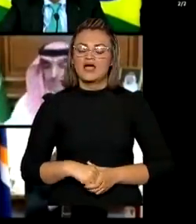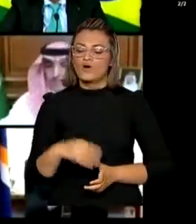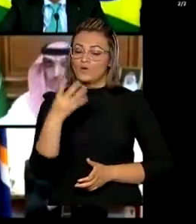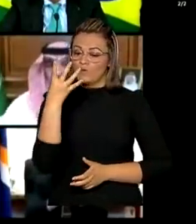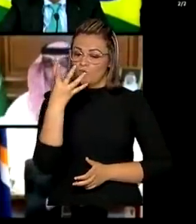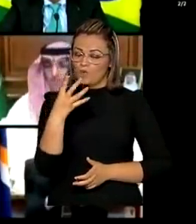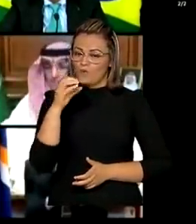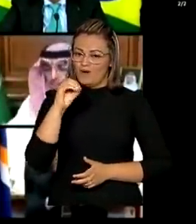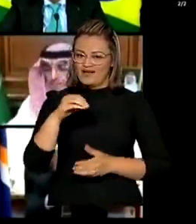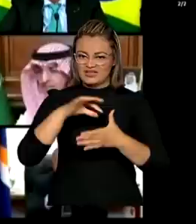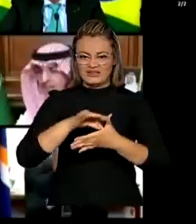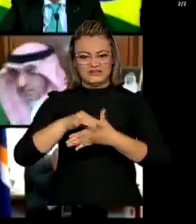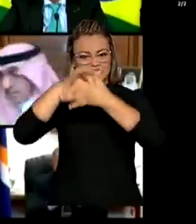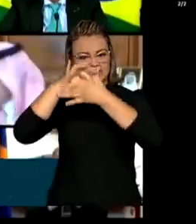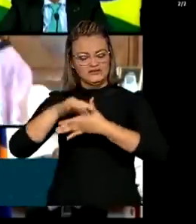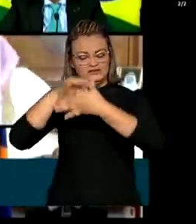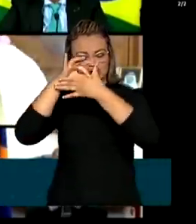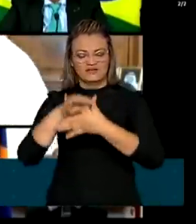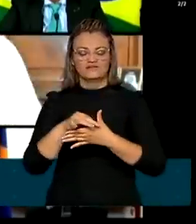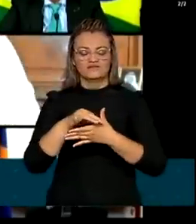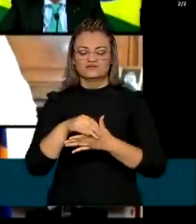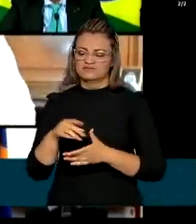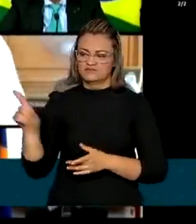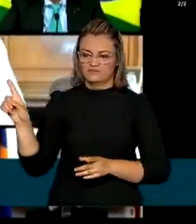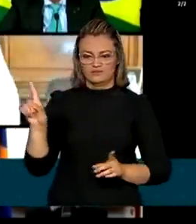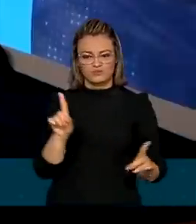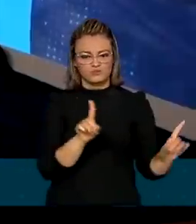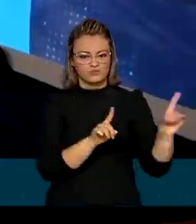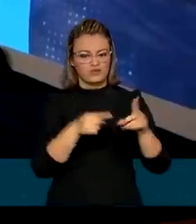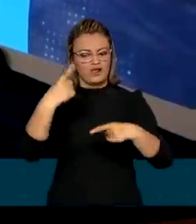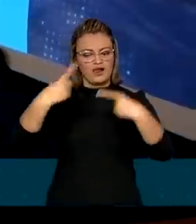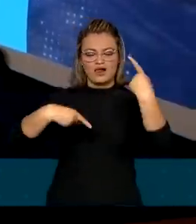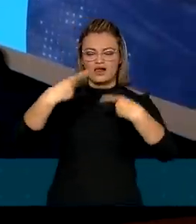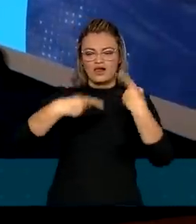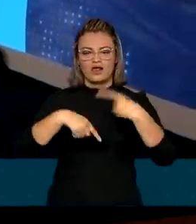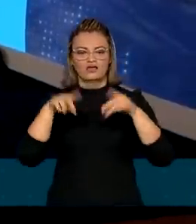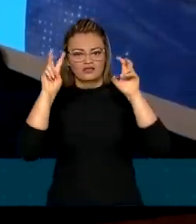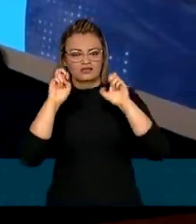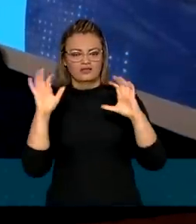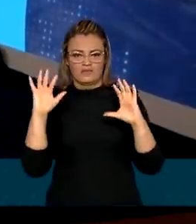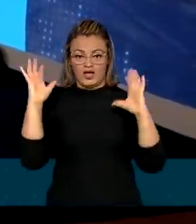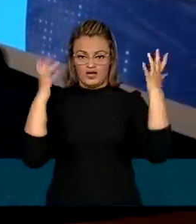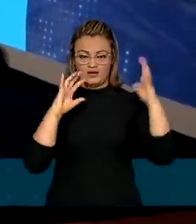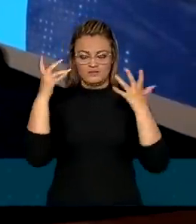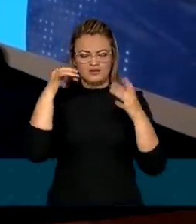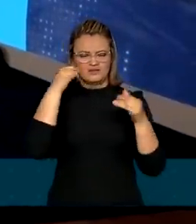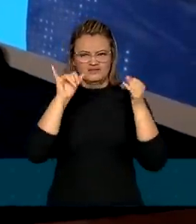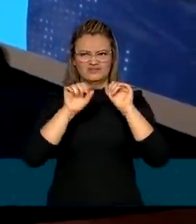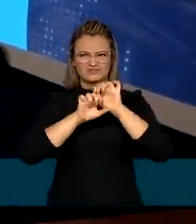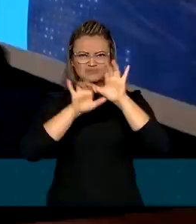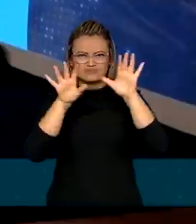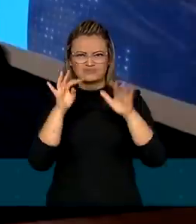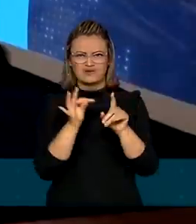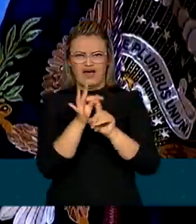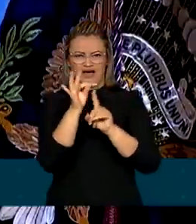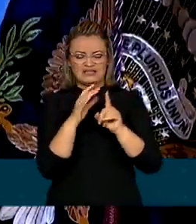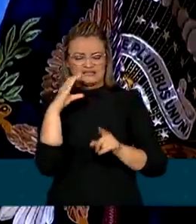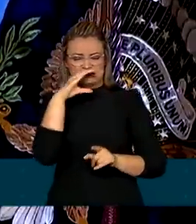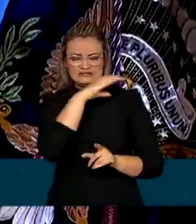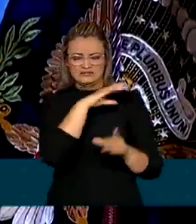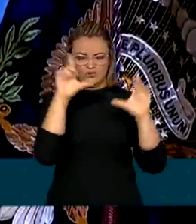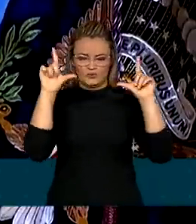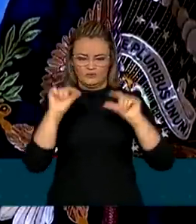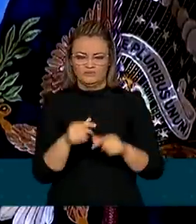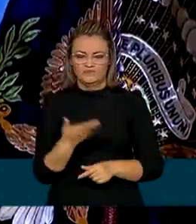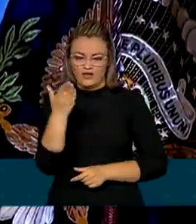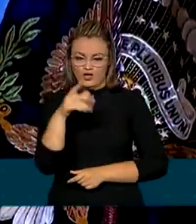de 40 chefes de Estado e de governo foram convidados para debater o clima com a meta de frear o aumento da temperatura do planeta. O